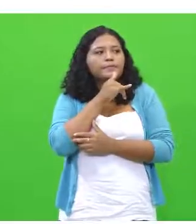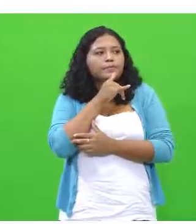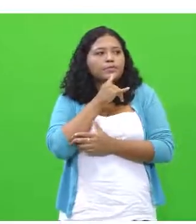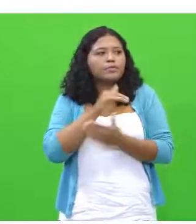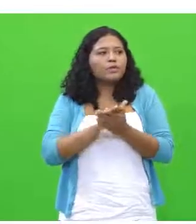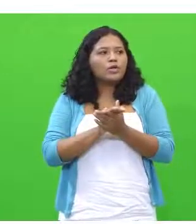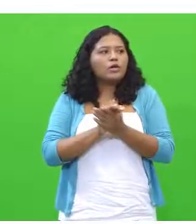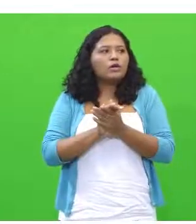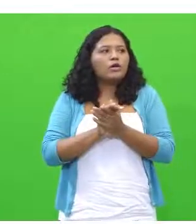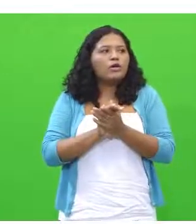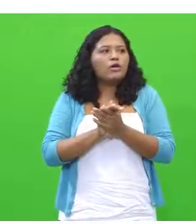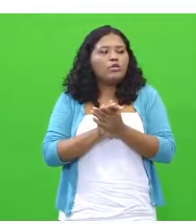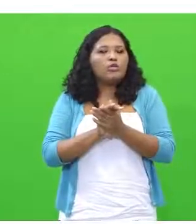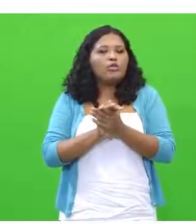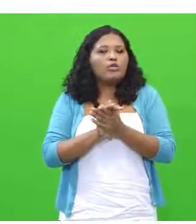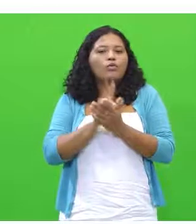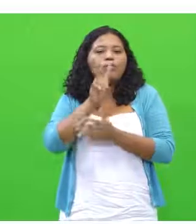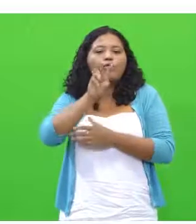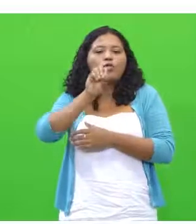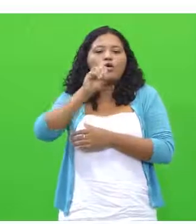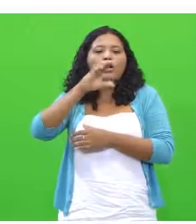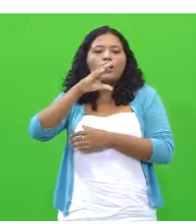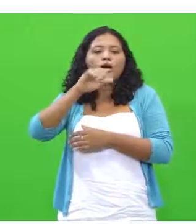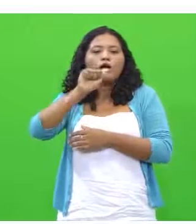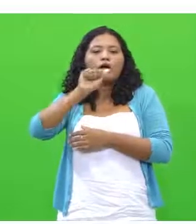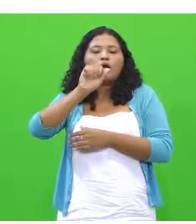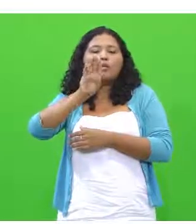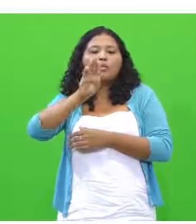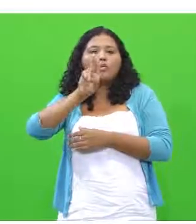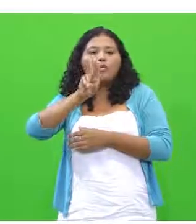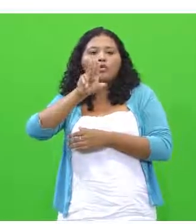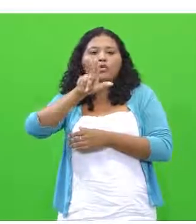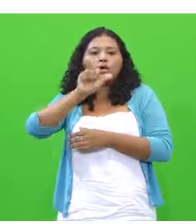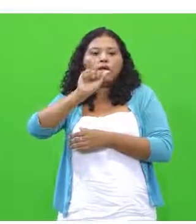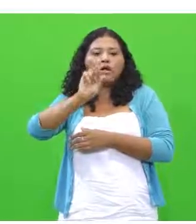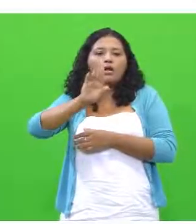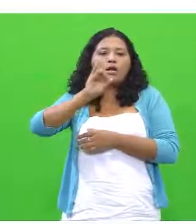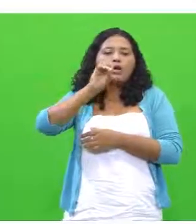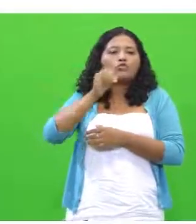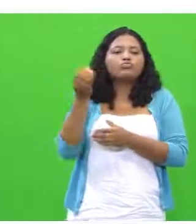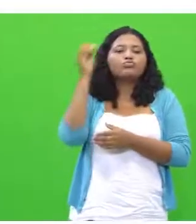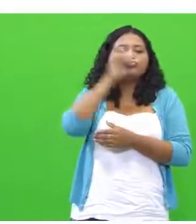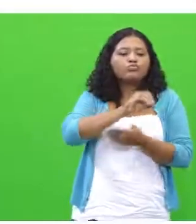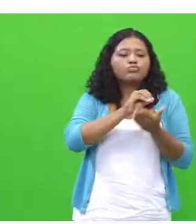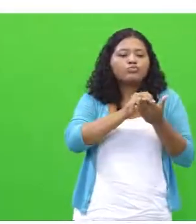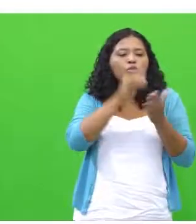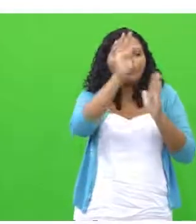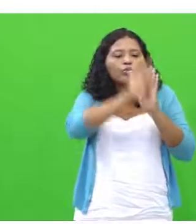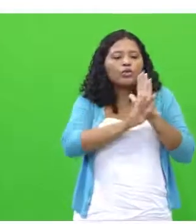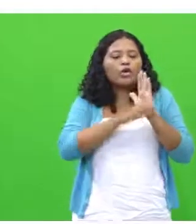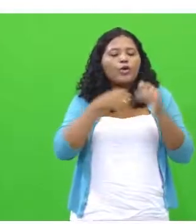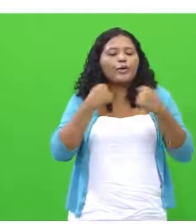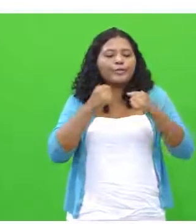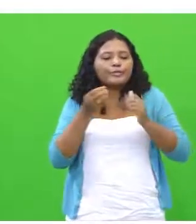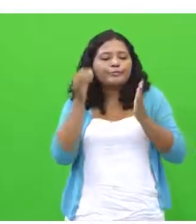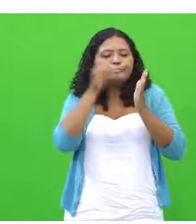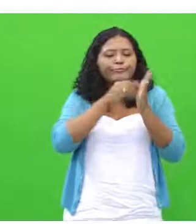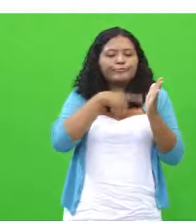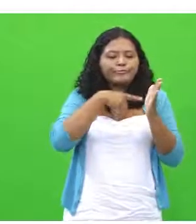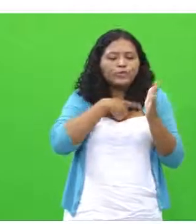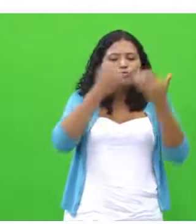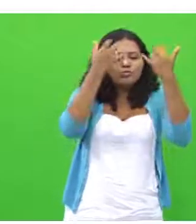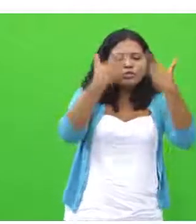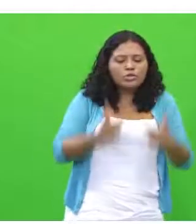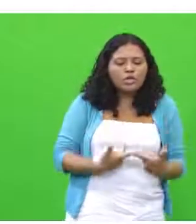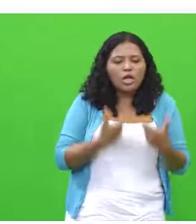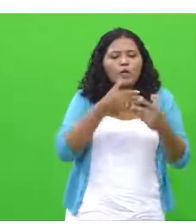vão fazer com que nós possamos perceber o que é necessário acrescentar. Uma explicação, um exemplo, um